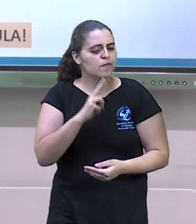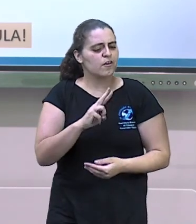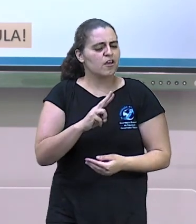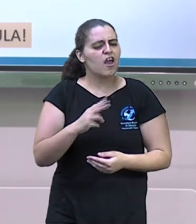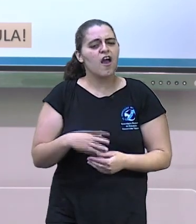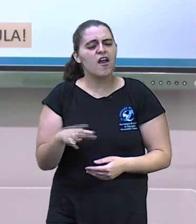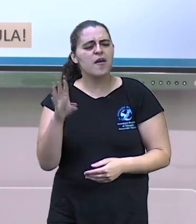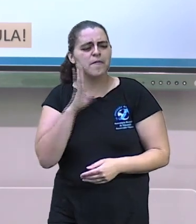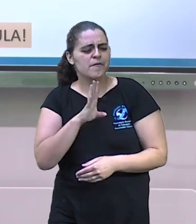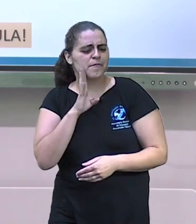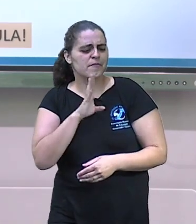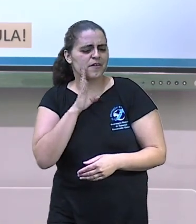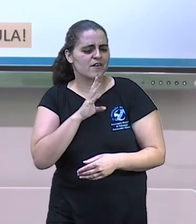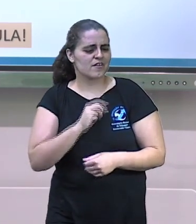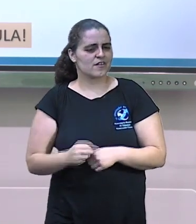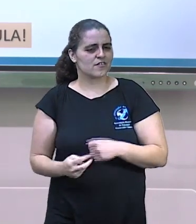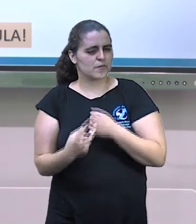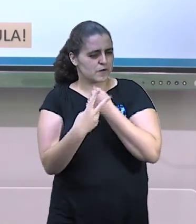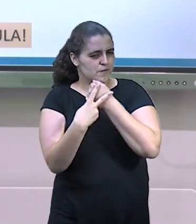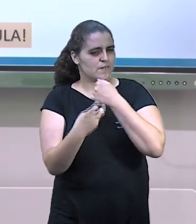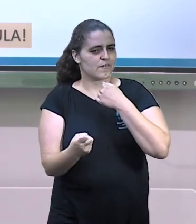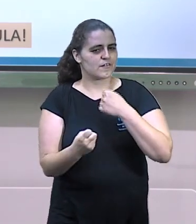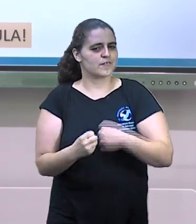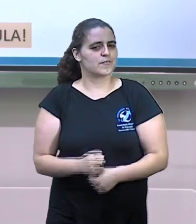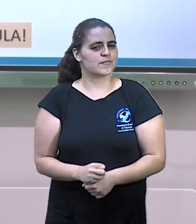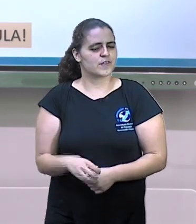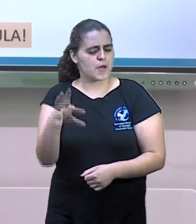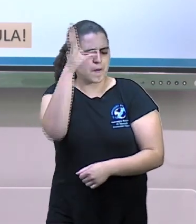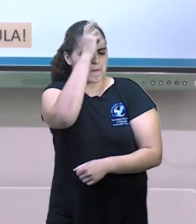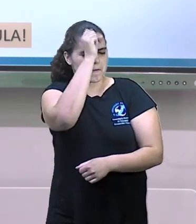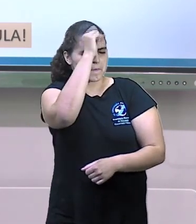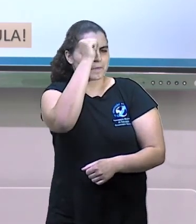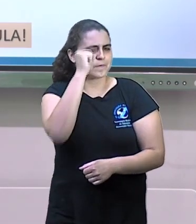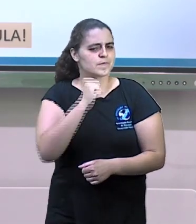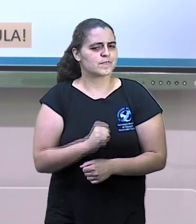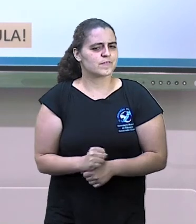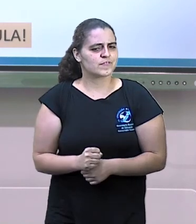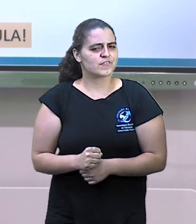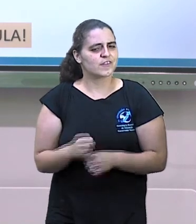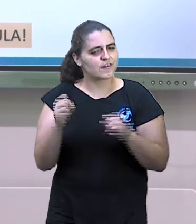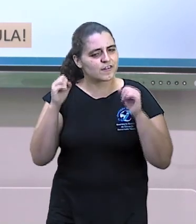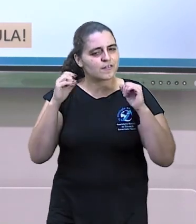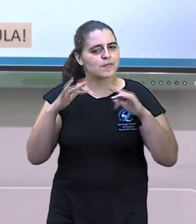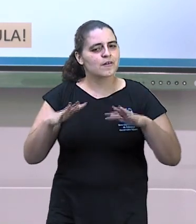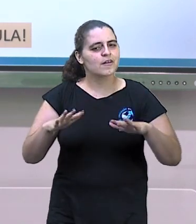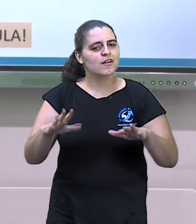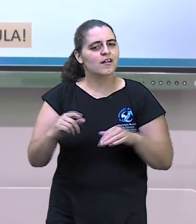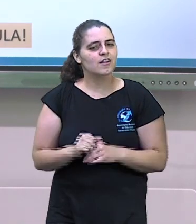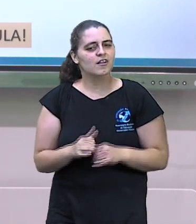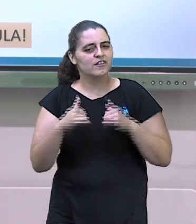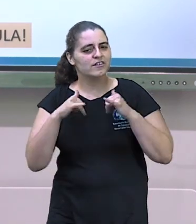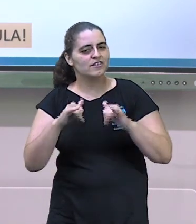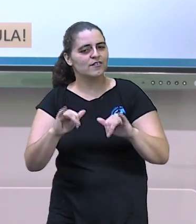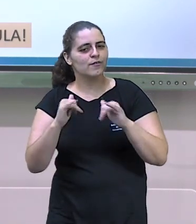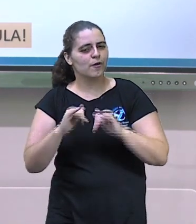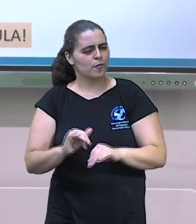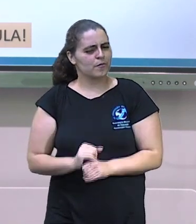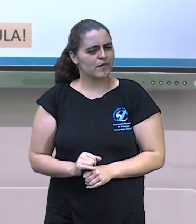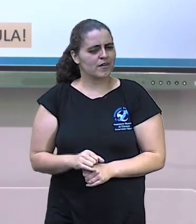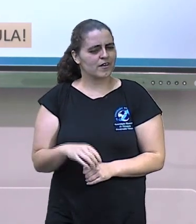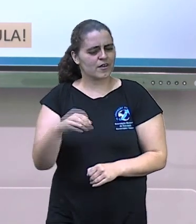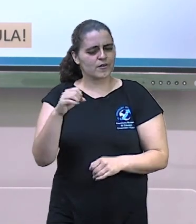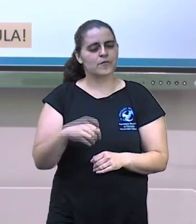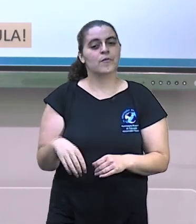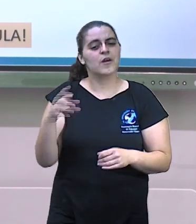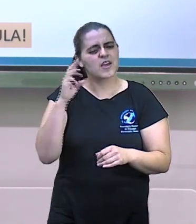Falou, vai lá, tem uma aula de verbo bacana pra você aprender. Vamos espalhar também conhecimento, né, gente?